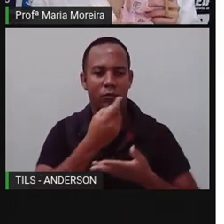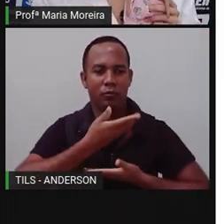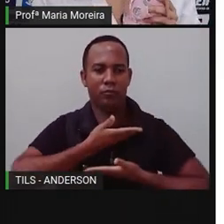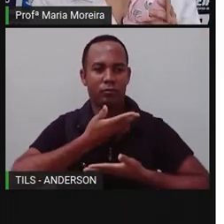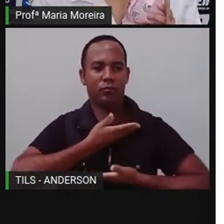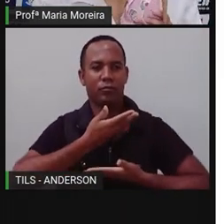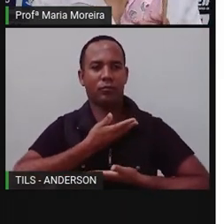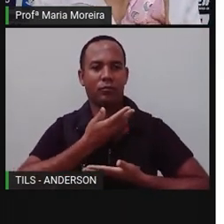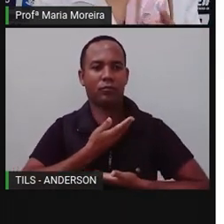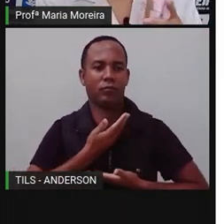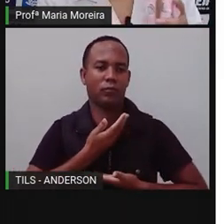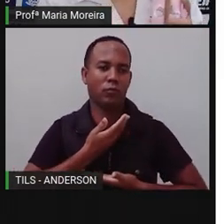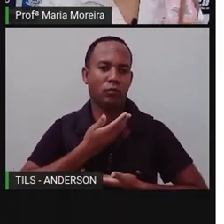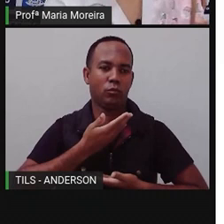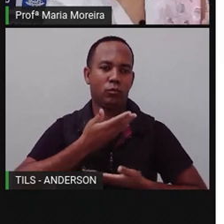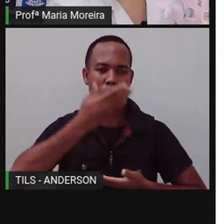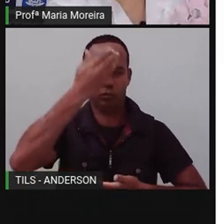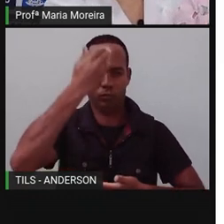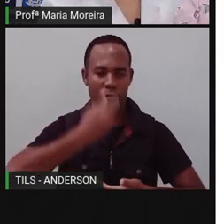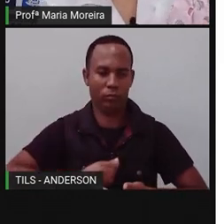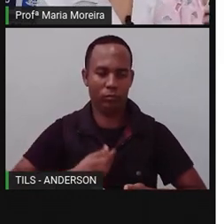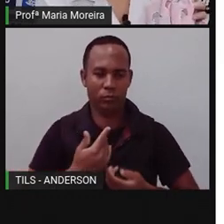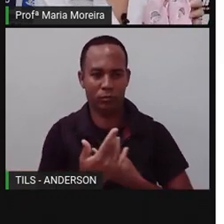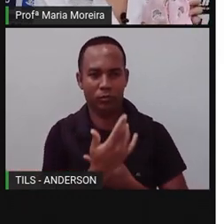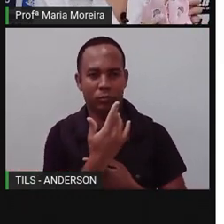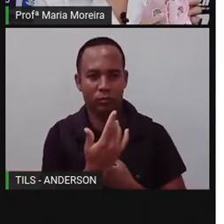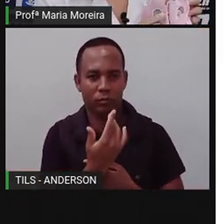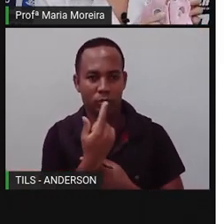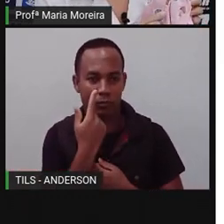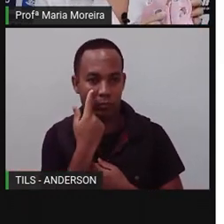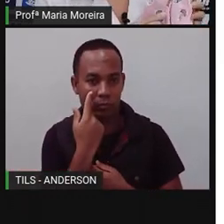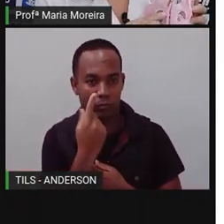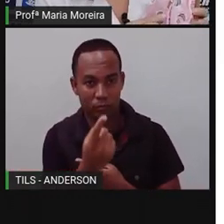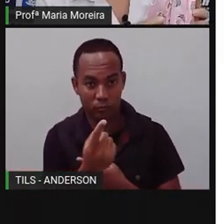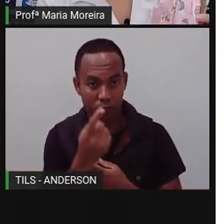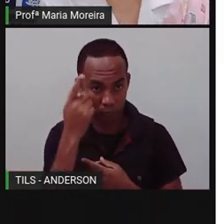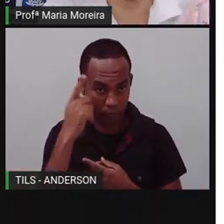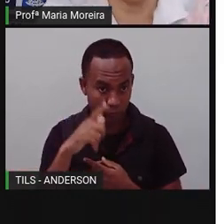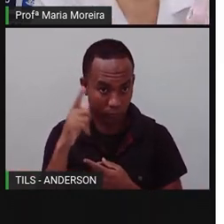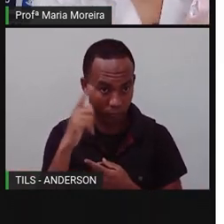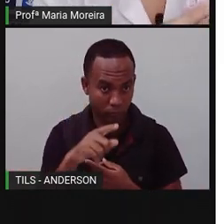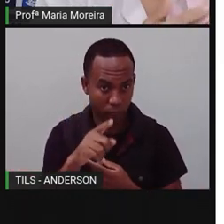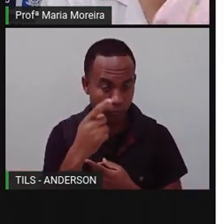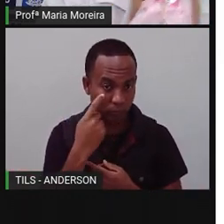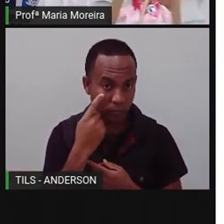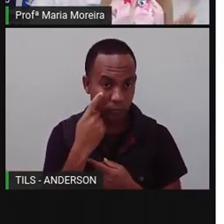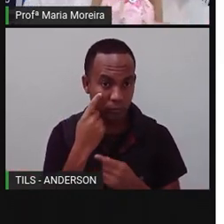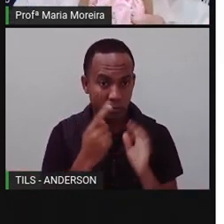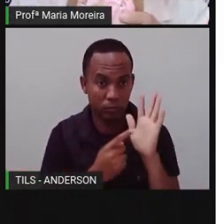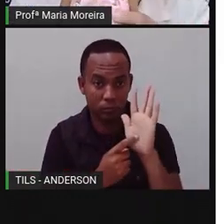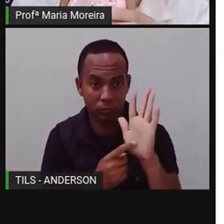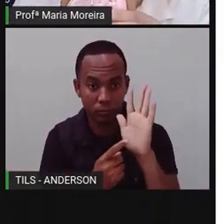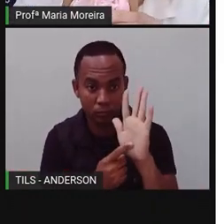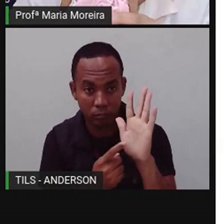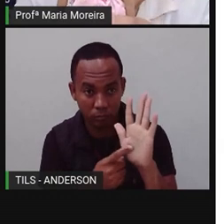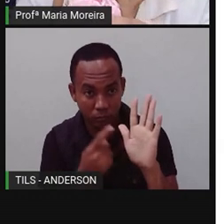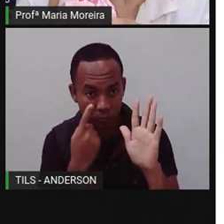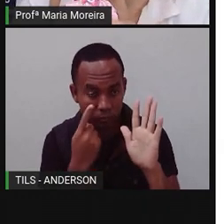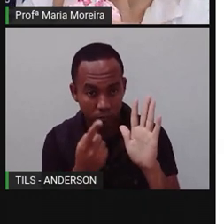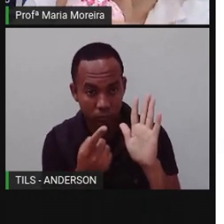serviram como coluna vertebral, tá? E aí aqui, Josefina, de novo, como o nosso exemplo. Eu vou até vir aqui pra frente pra mostrar pra vocês.